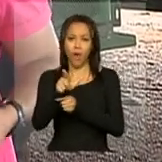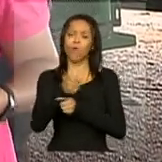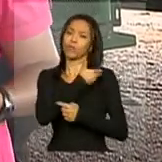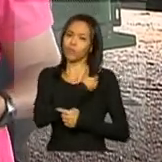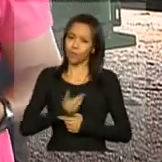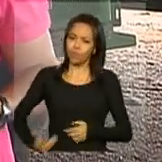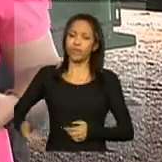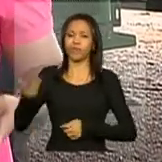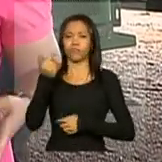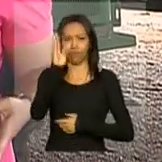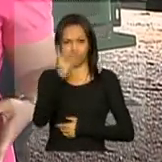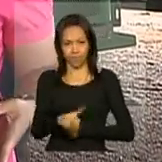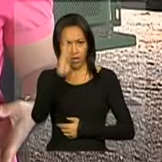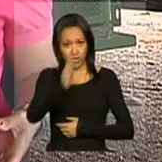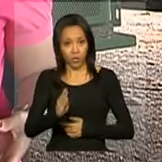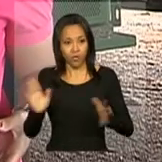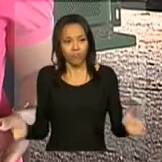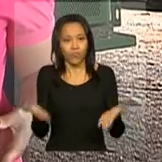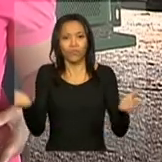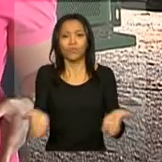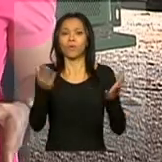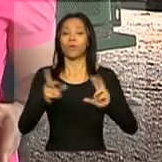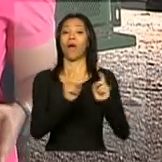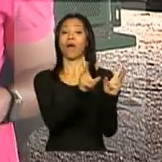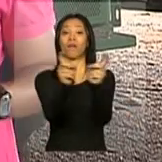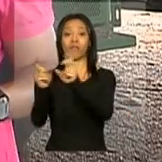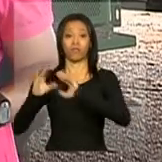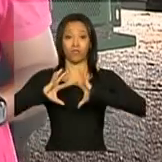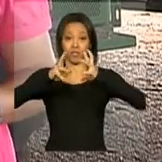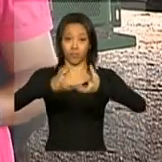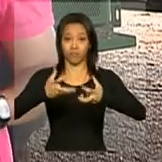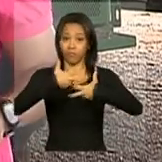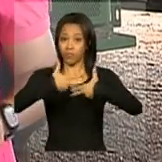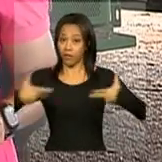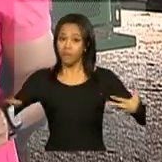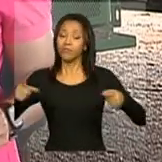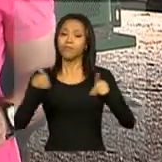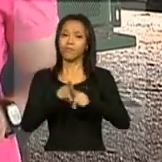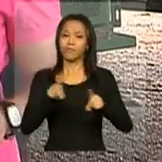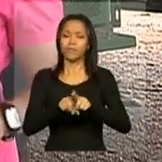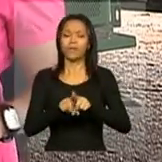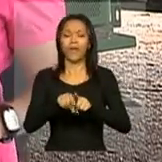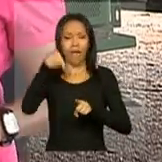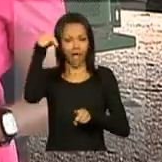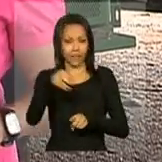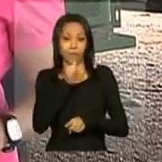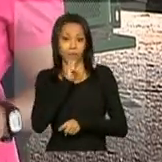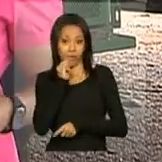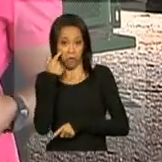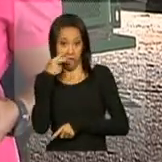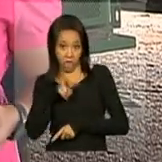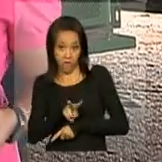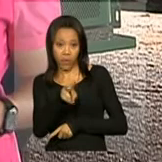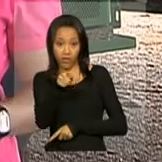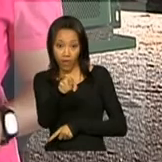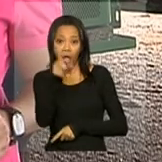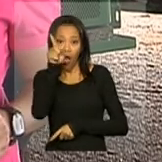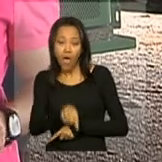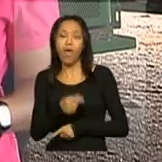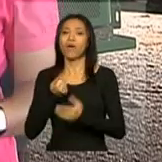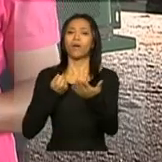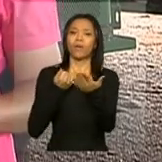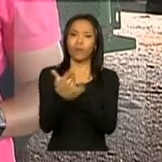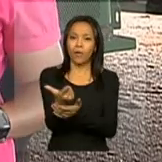impulsionou o comércio dessas máquinas modernas, como tratores e colheitadeiras. Essa aqui, por exemplo, financiada com